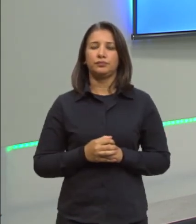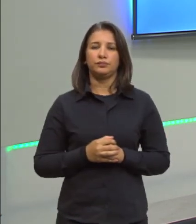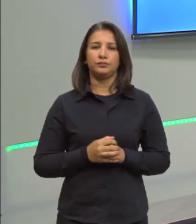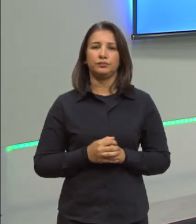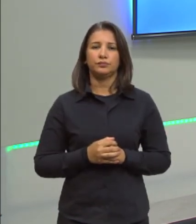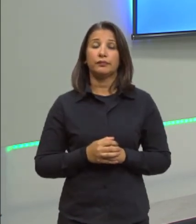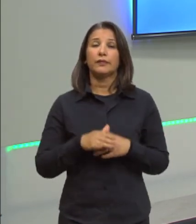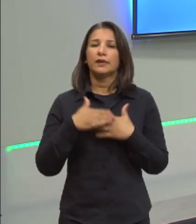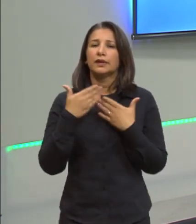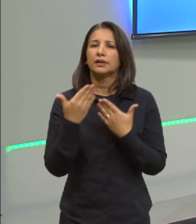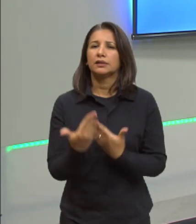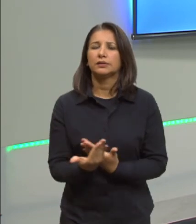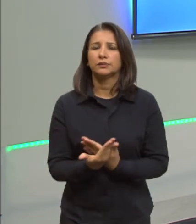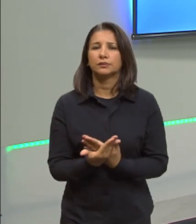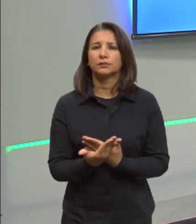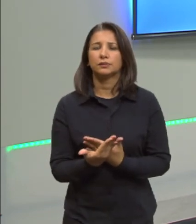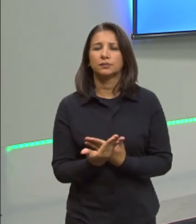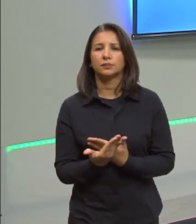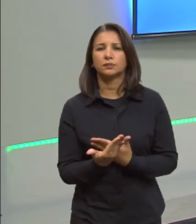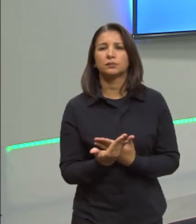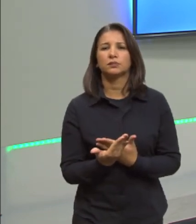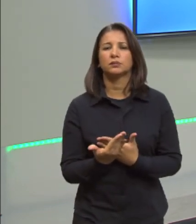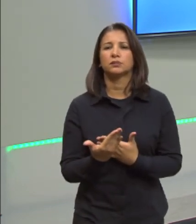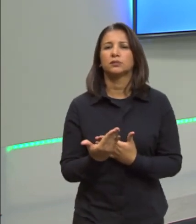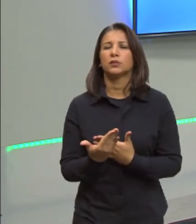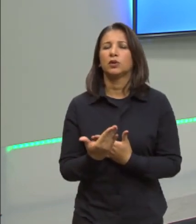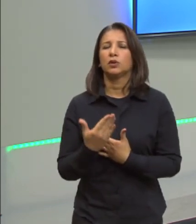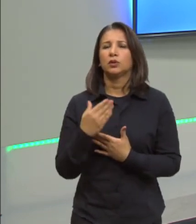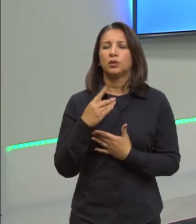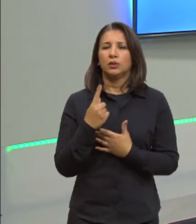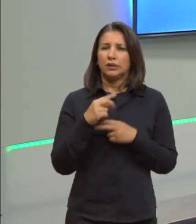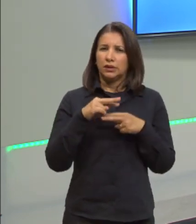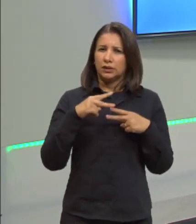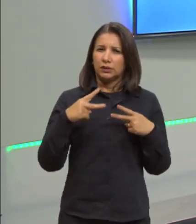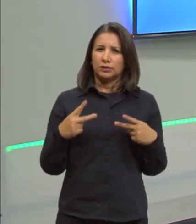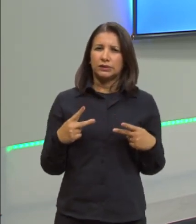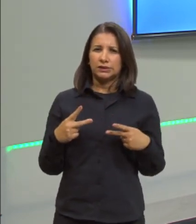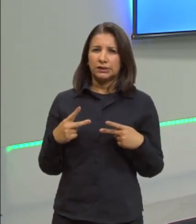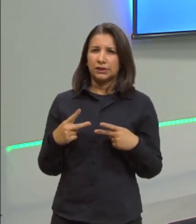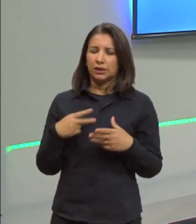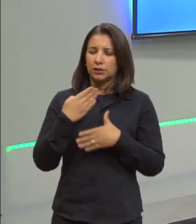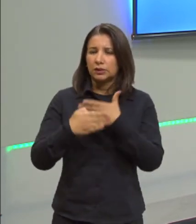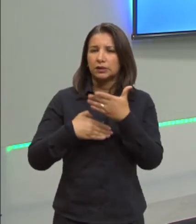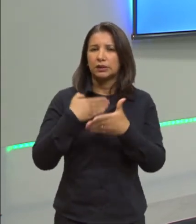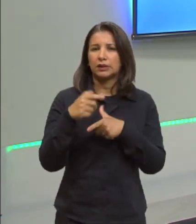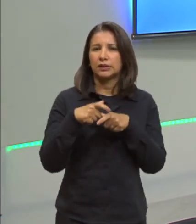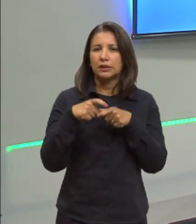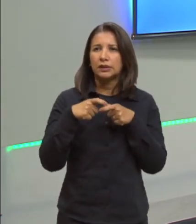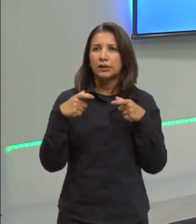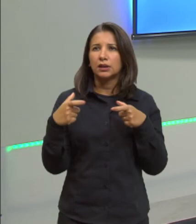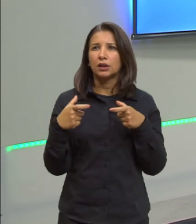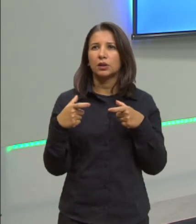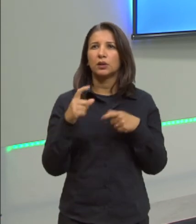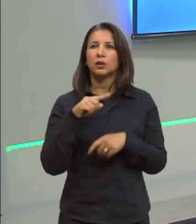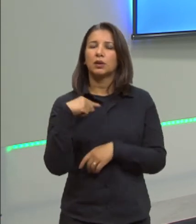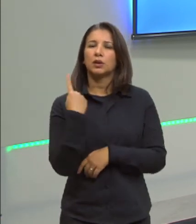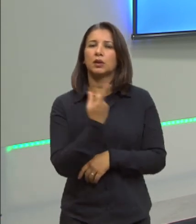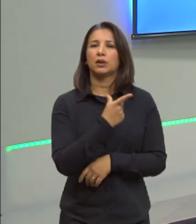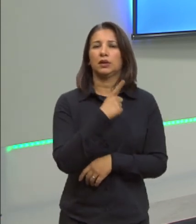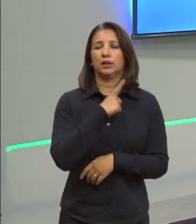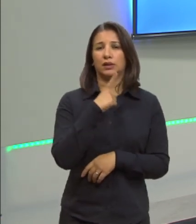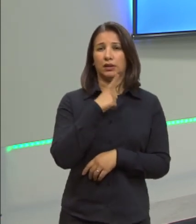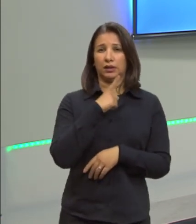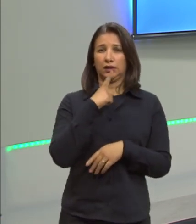Então gente, mais uma coisinha que a gente vai falar aqui sobre os processos de dilatações. Nós temos os